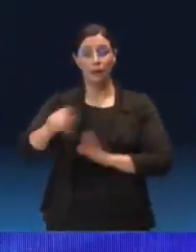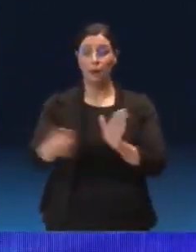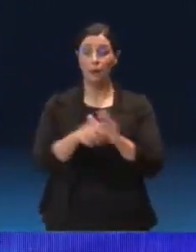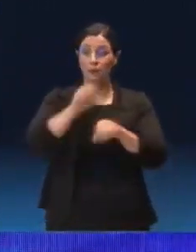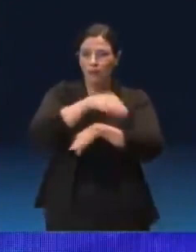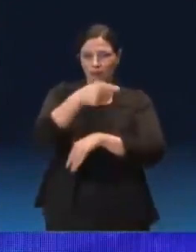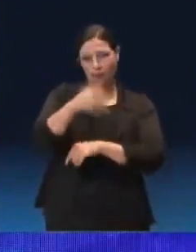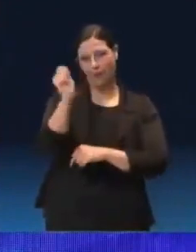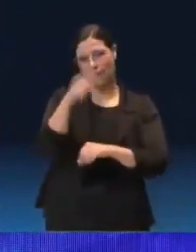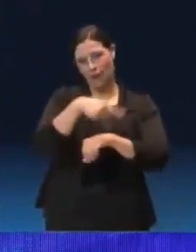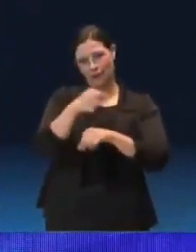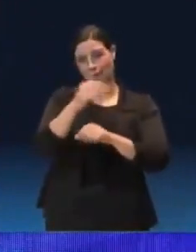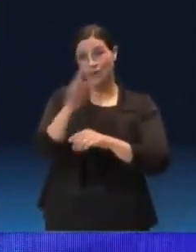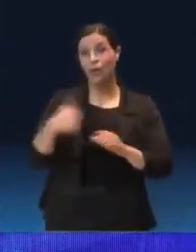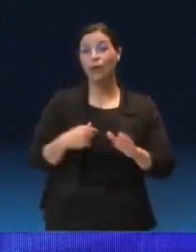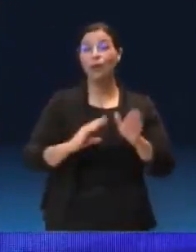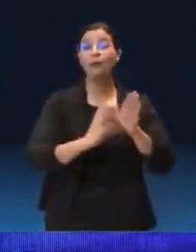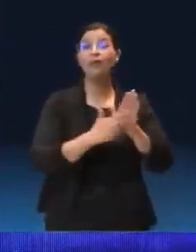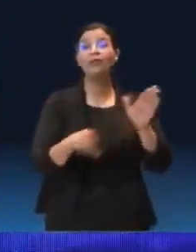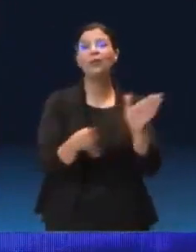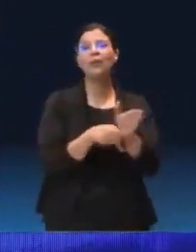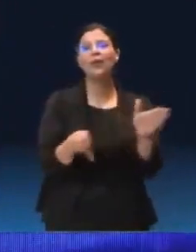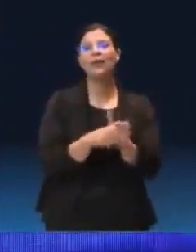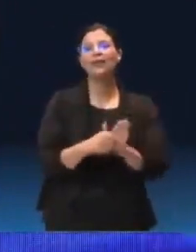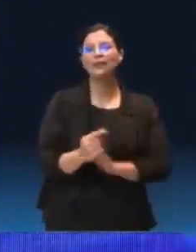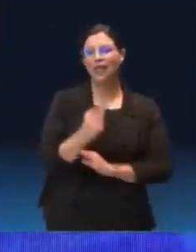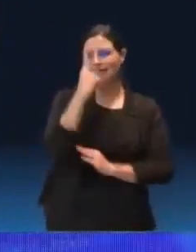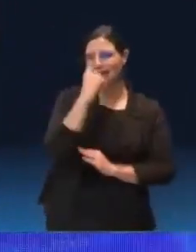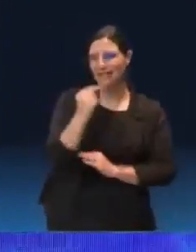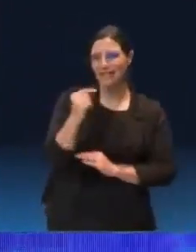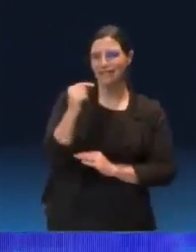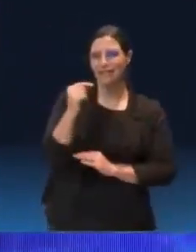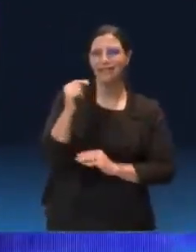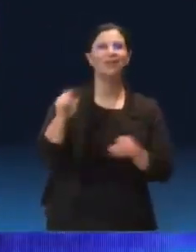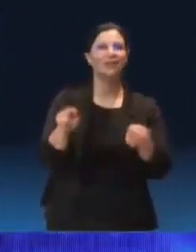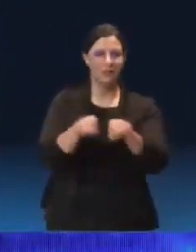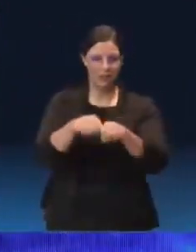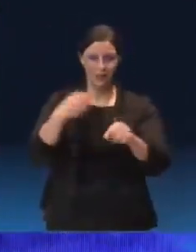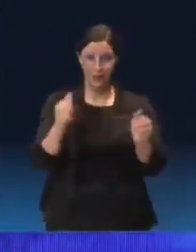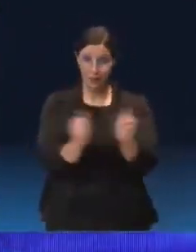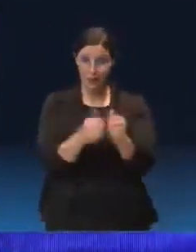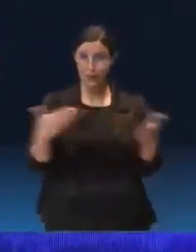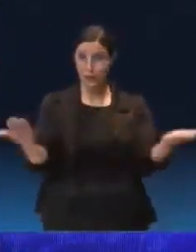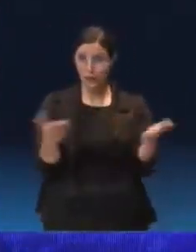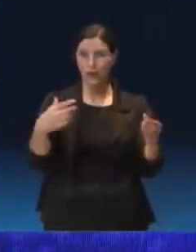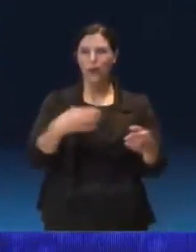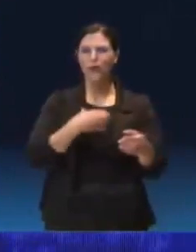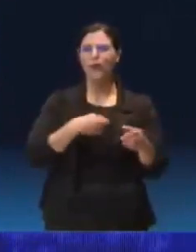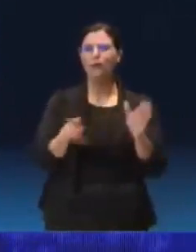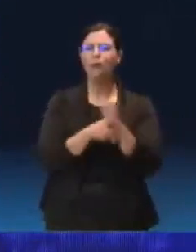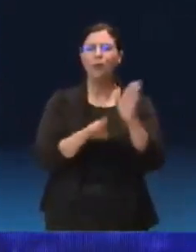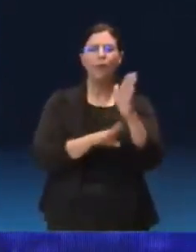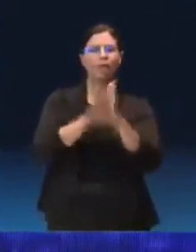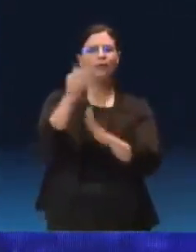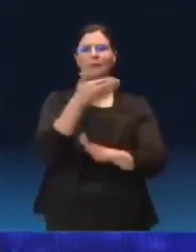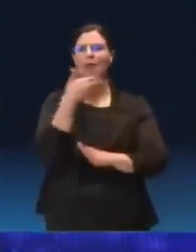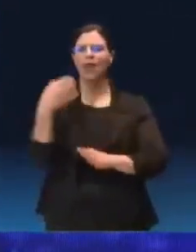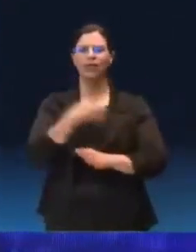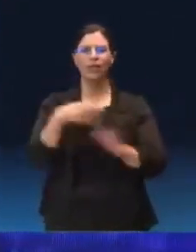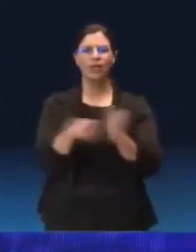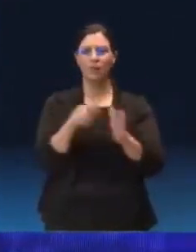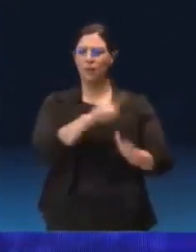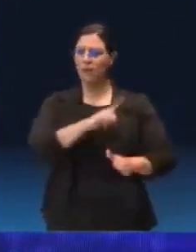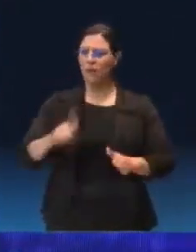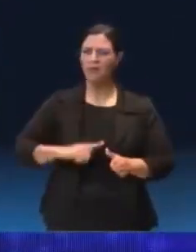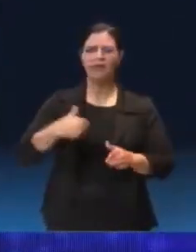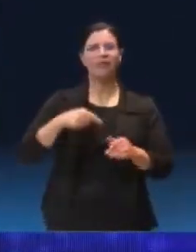do nosso país. Eu estou no partido do Ciro Gomes, que obteve como gestor público os melhores índices que qualquer governante